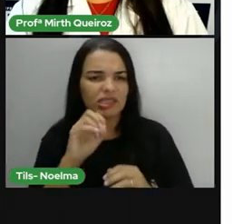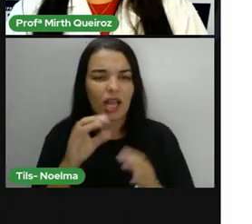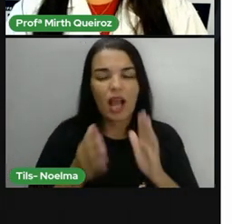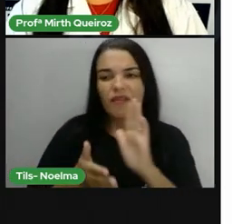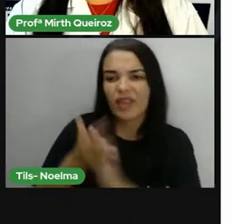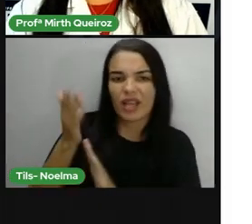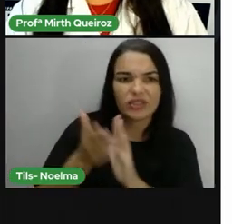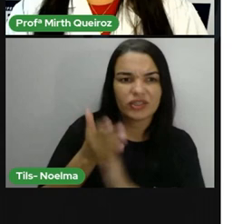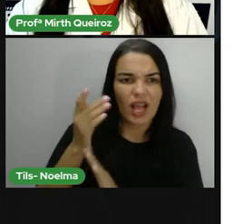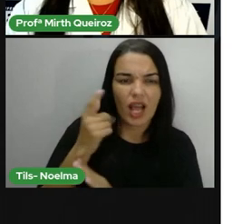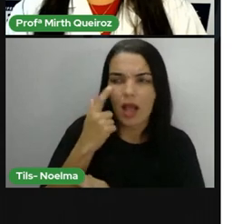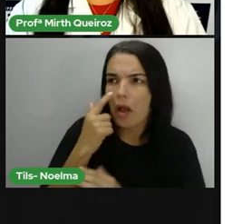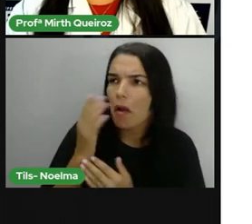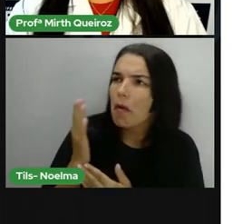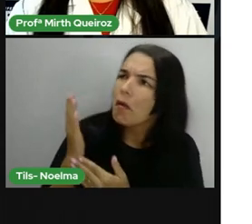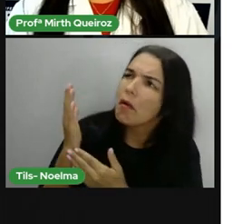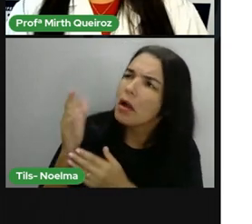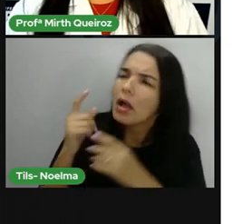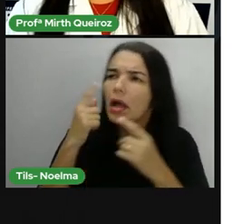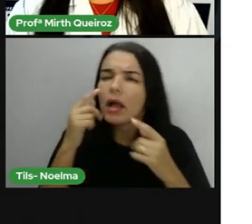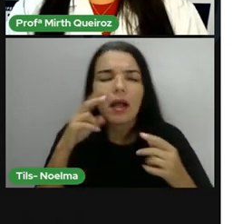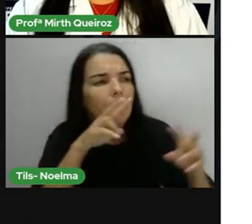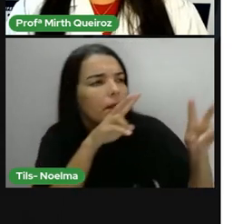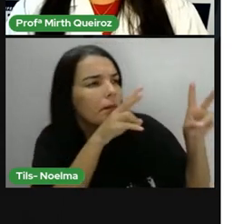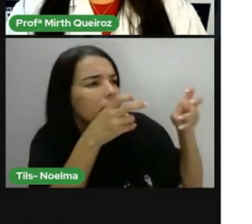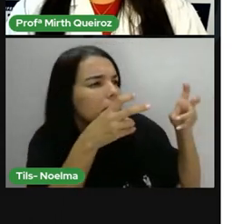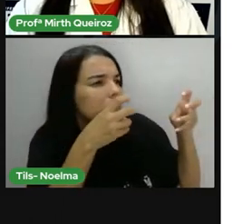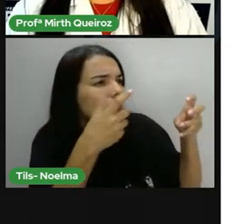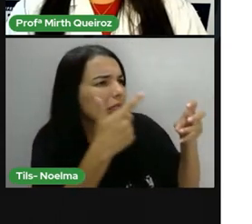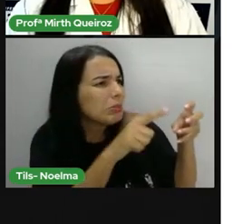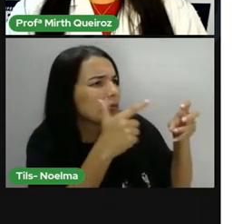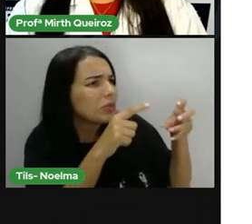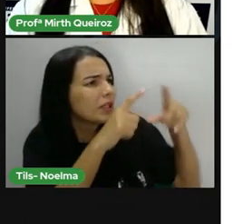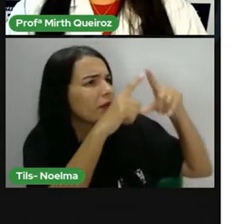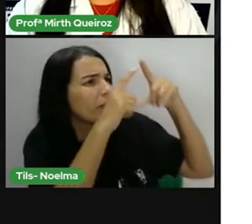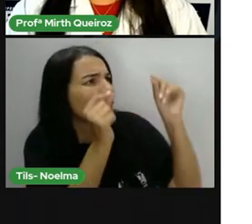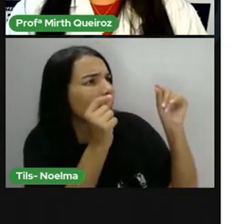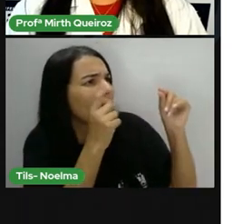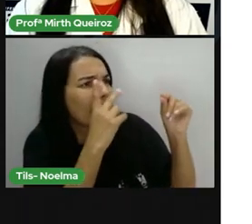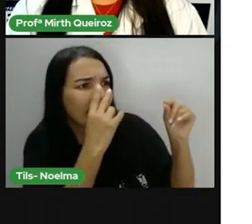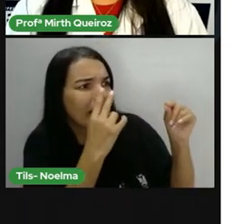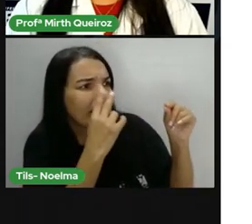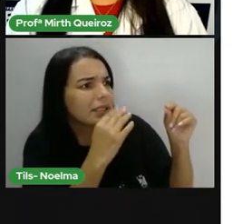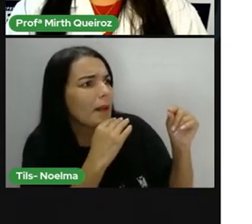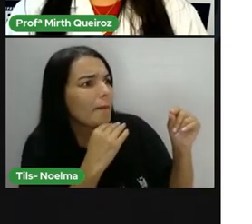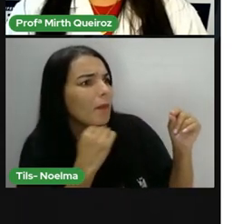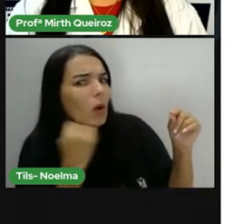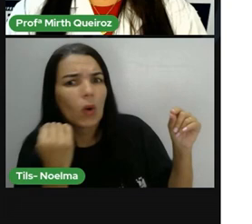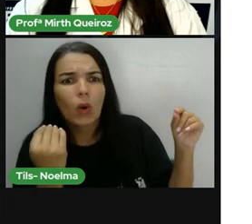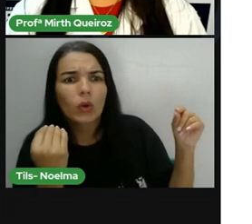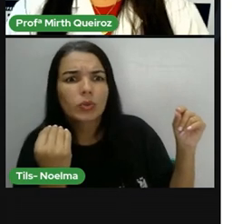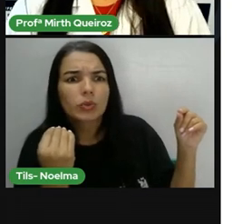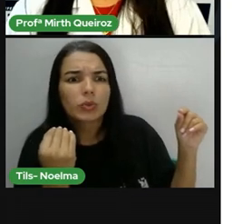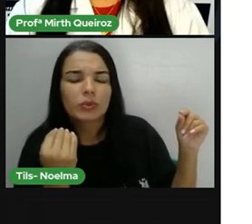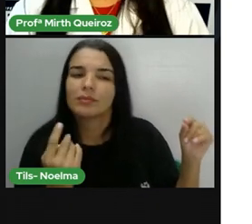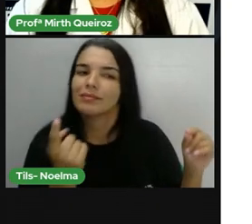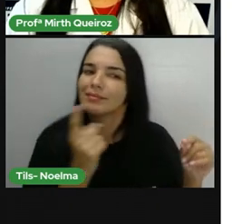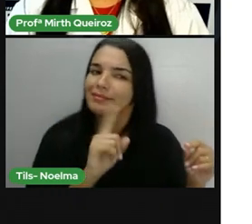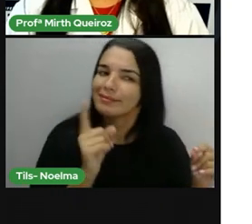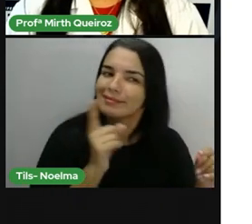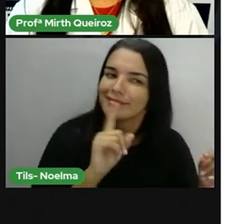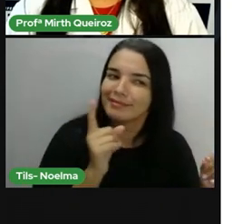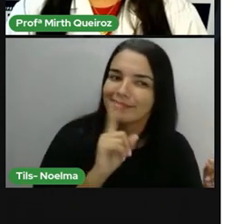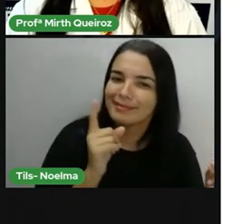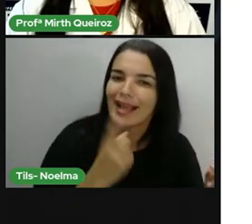ele bem seco, sem folha nenhuma. Que, para a gente, olhando o umbuzeiro, ele está morto, né? Não tem